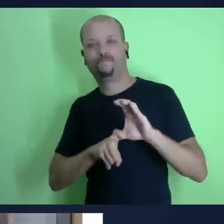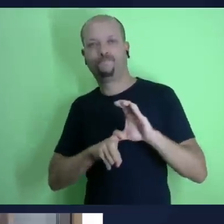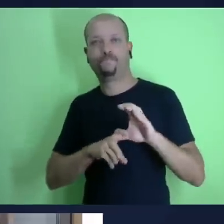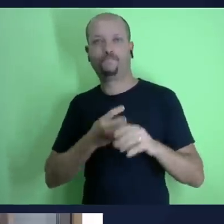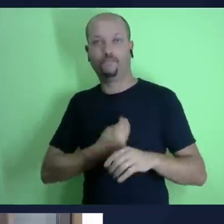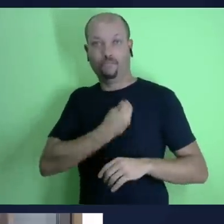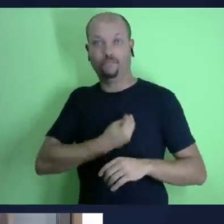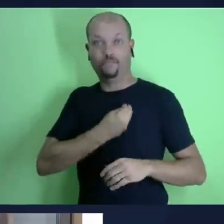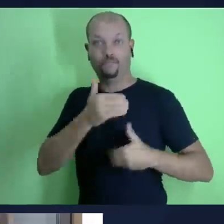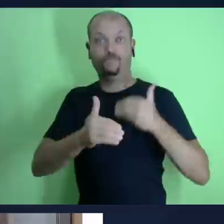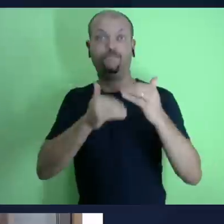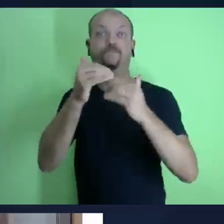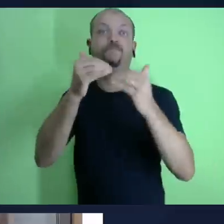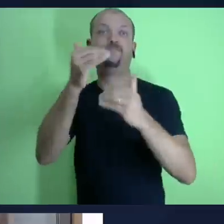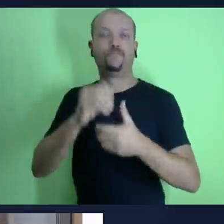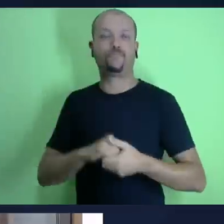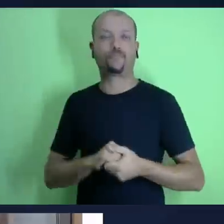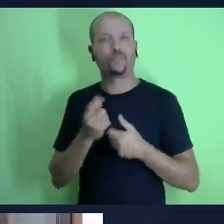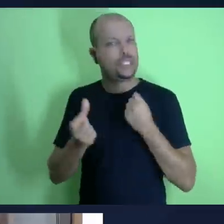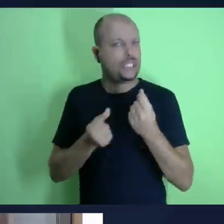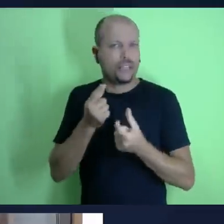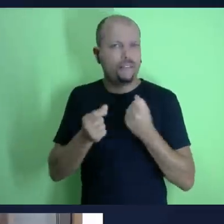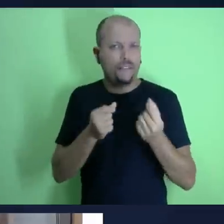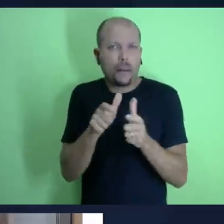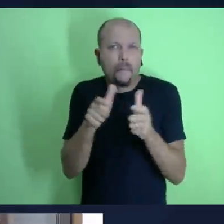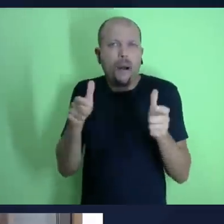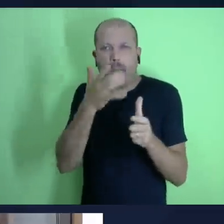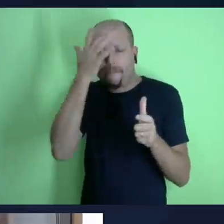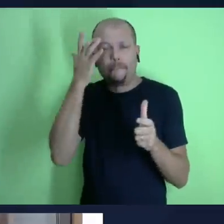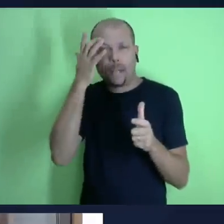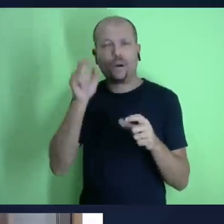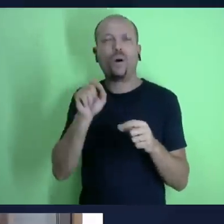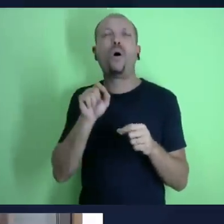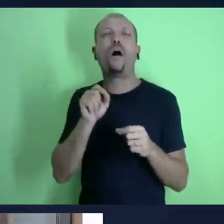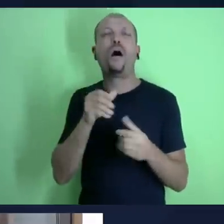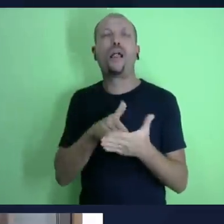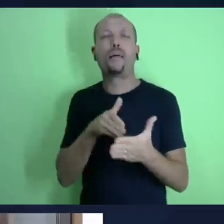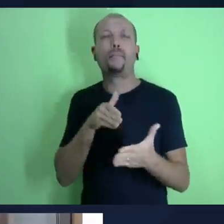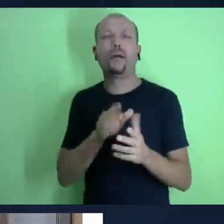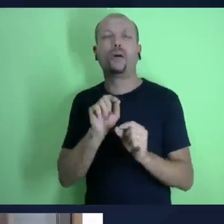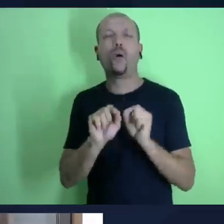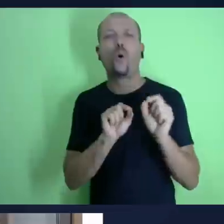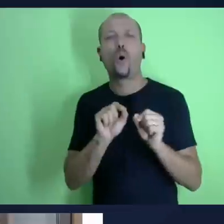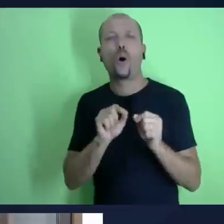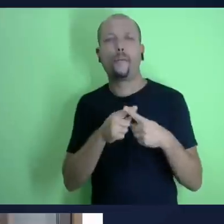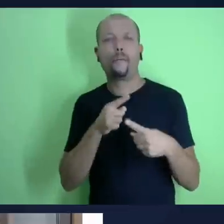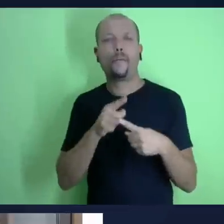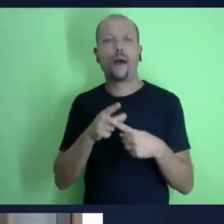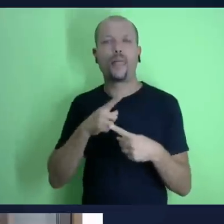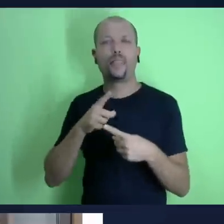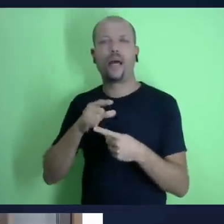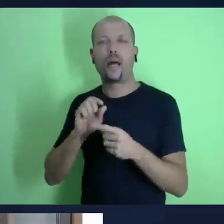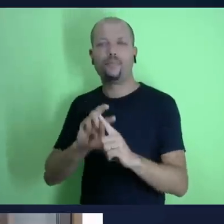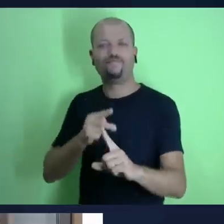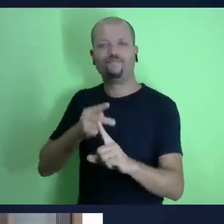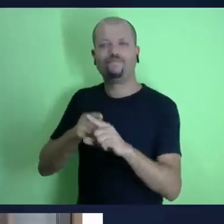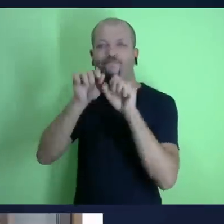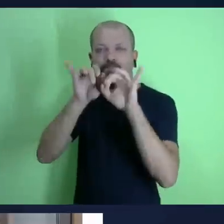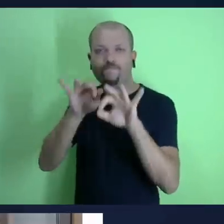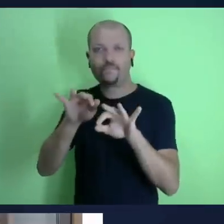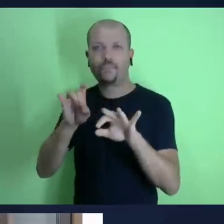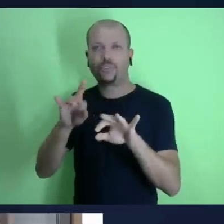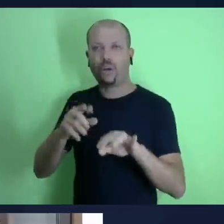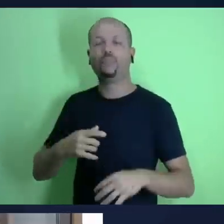atende a ele e a família mas a ideia assim deus dá os recursos para você atender a você mesmo mas para você